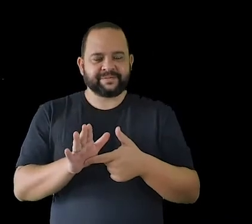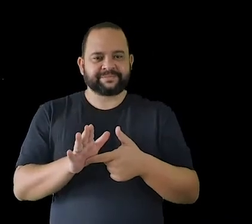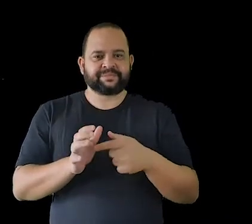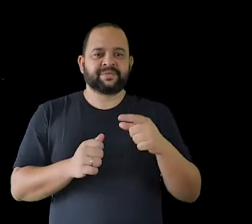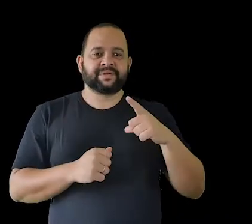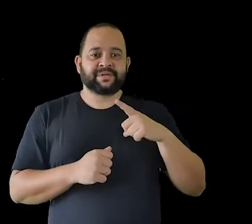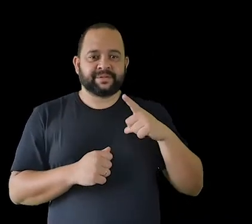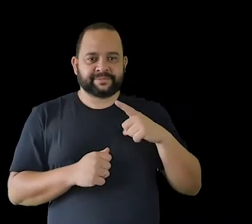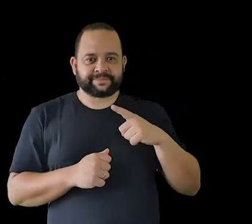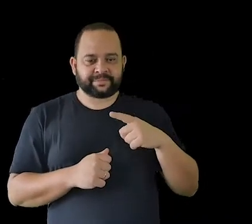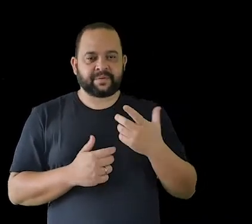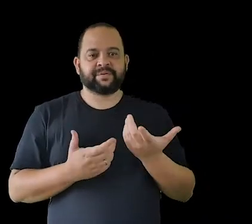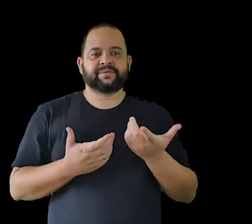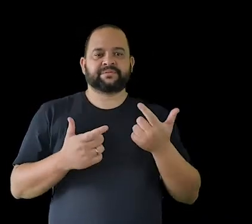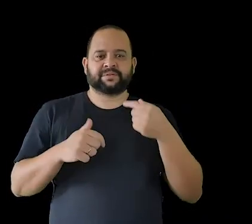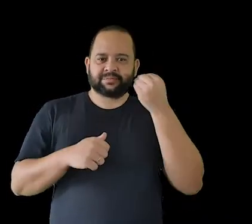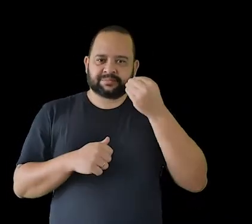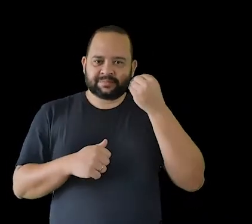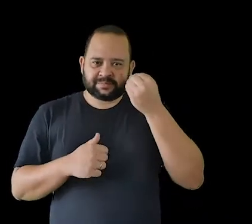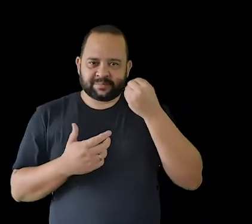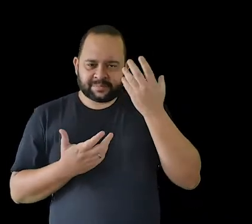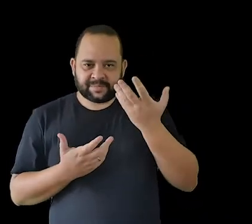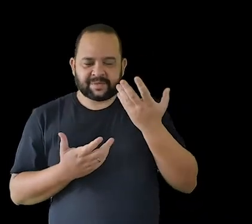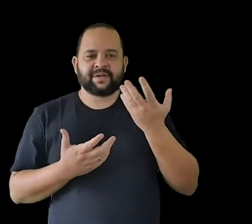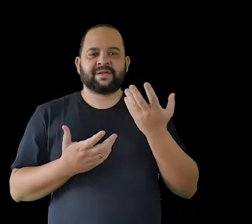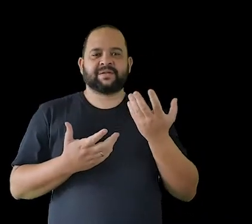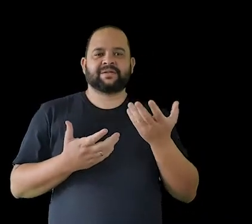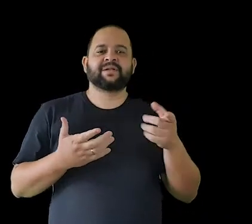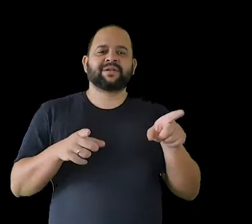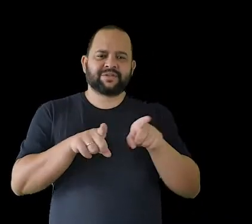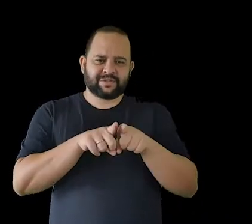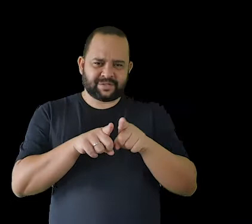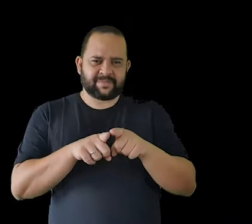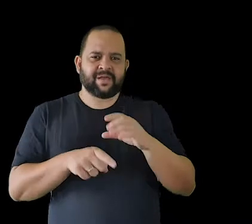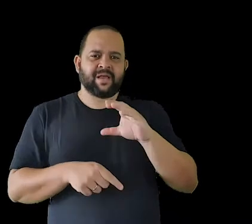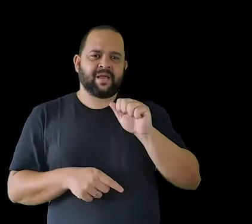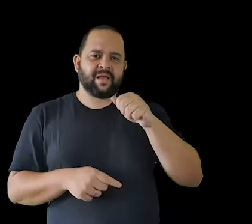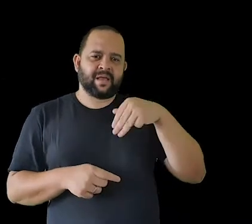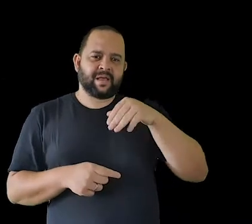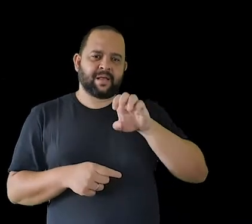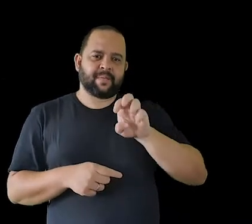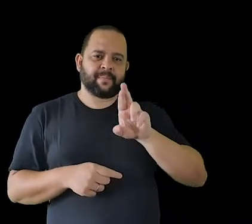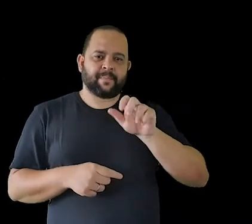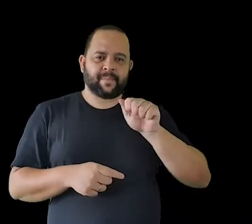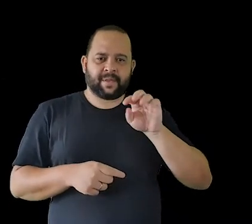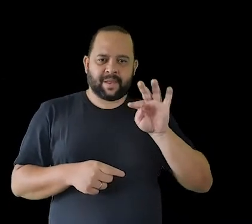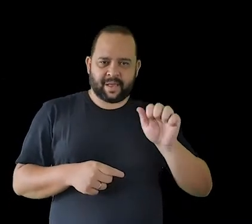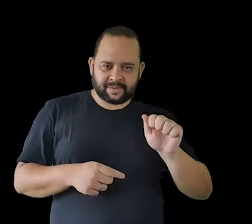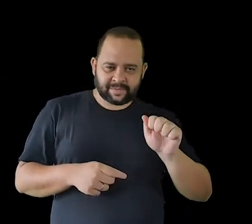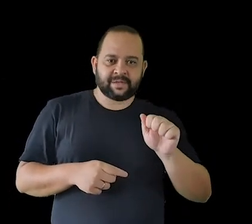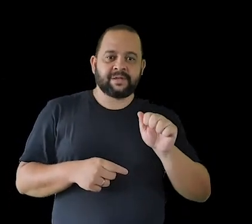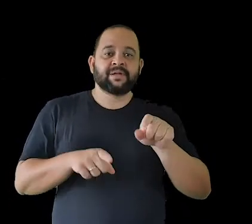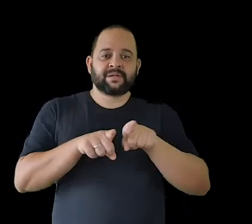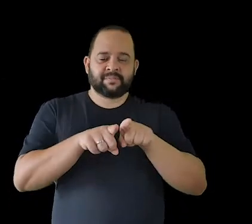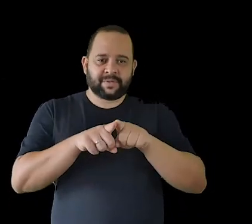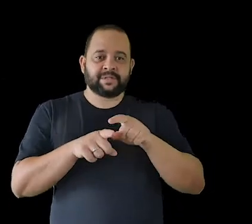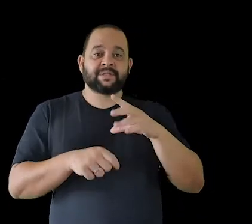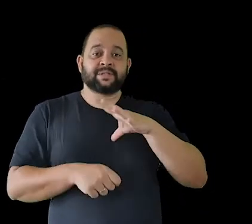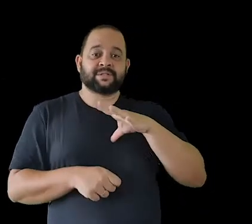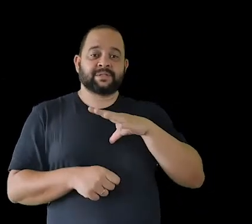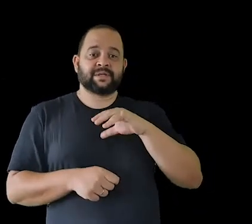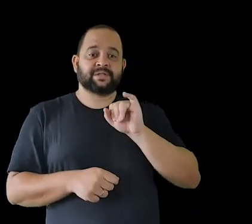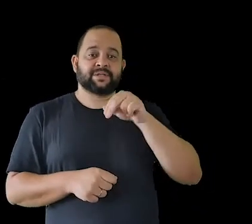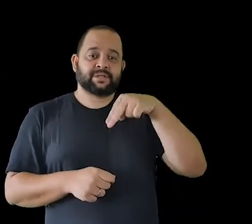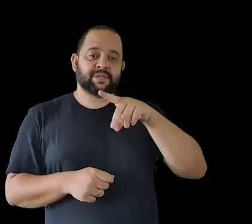apresentar para vocês a Associação Camerata Filarmônica de Indaiatuba, que é quem vai fazer a